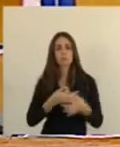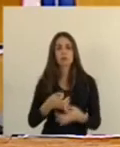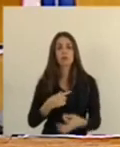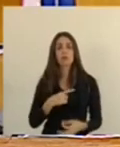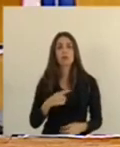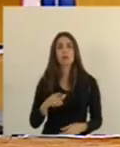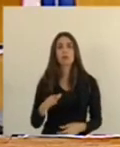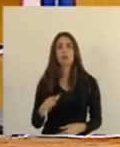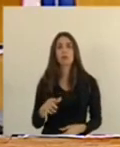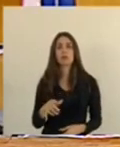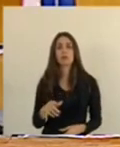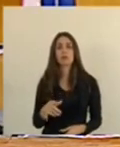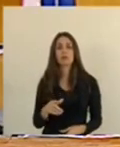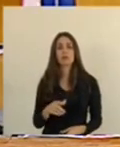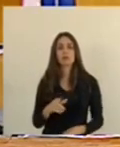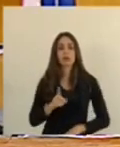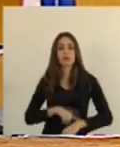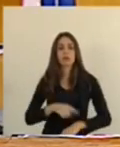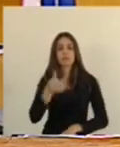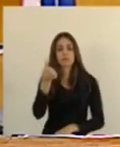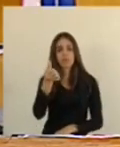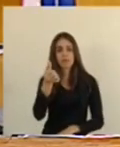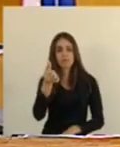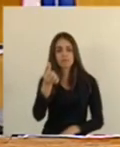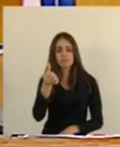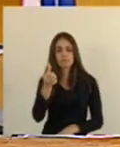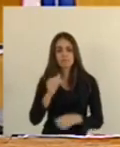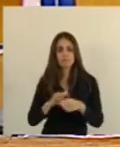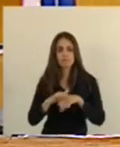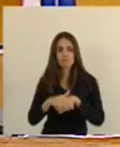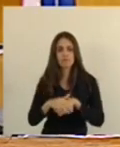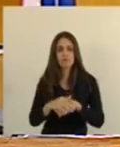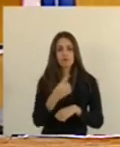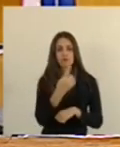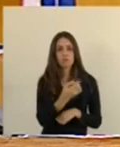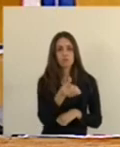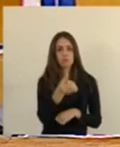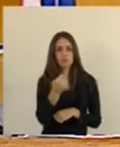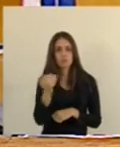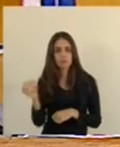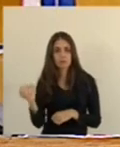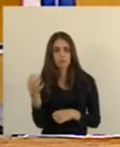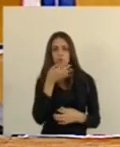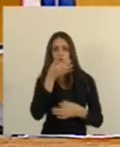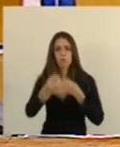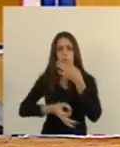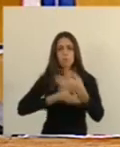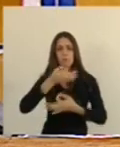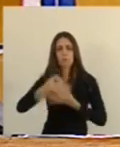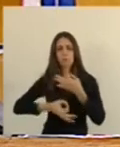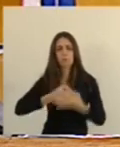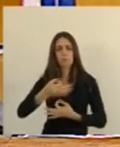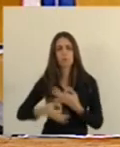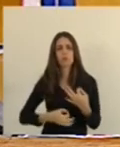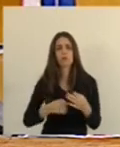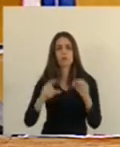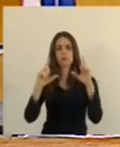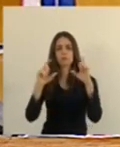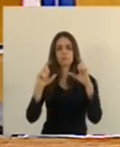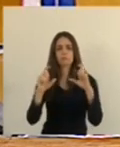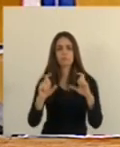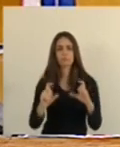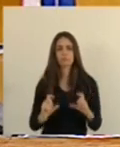deu 6 horas No dia seguinte 1.600 comentários Eu gravei O